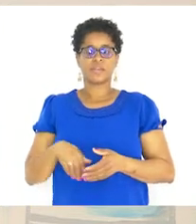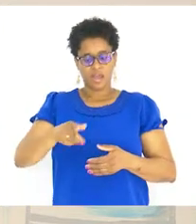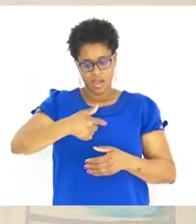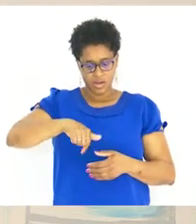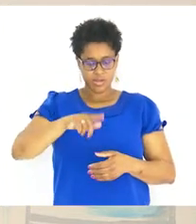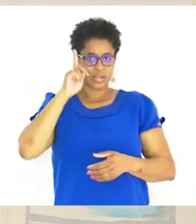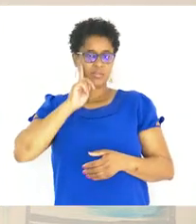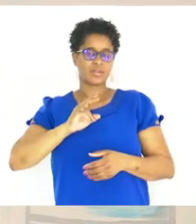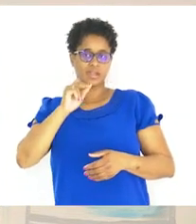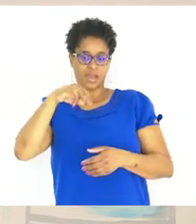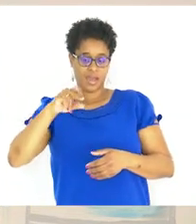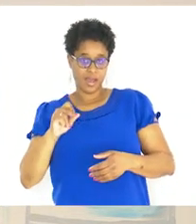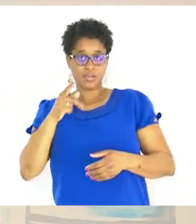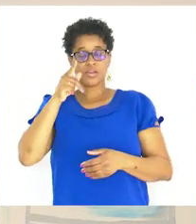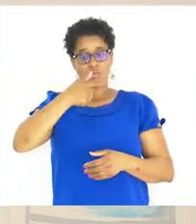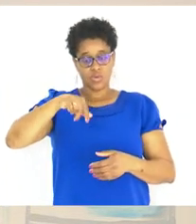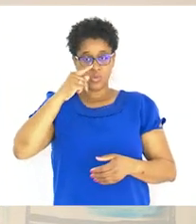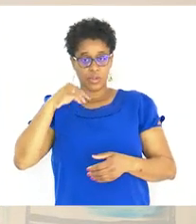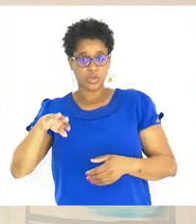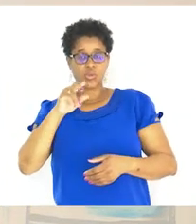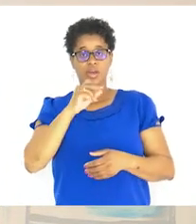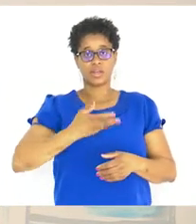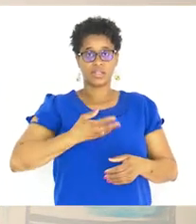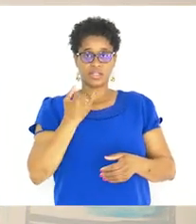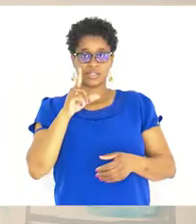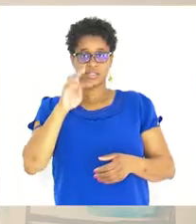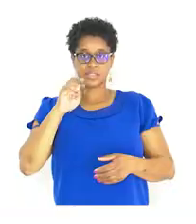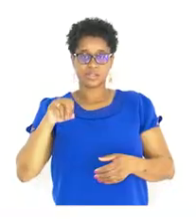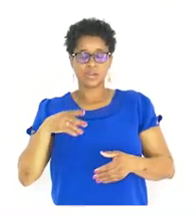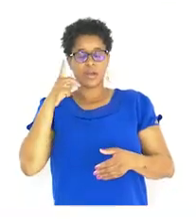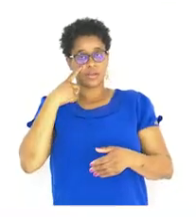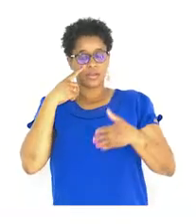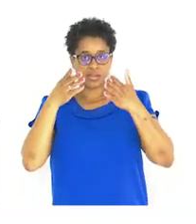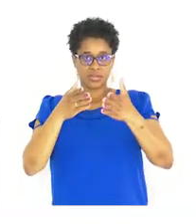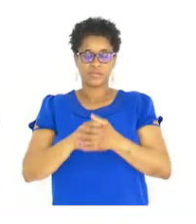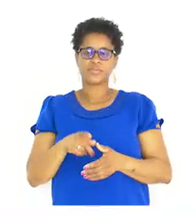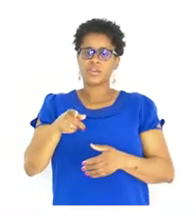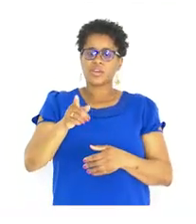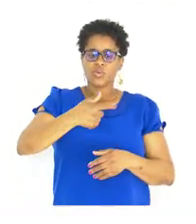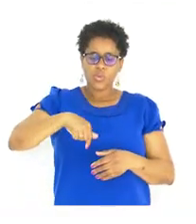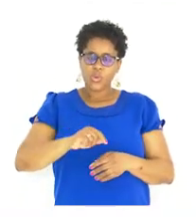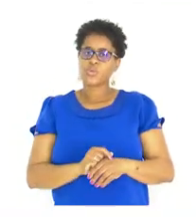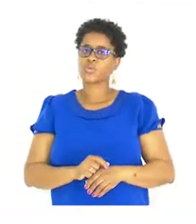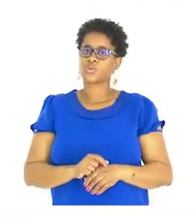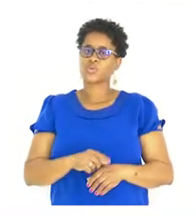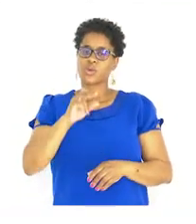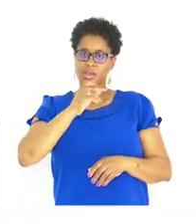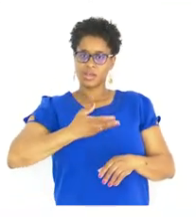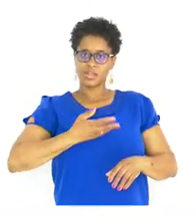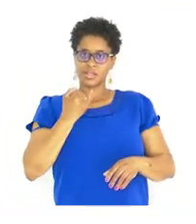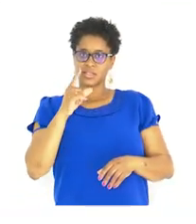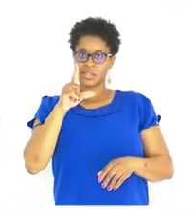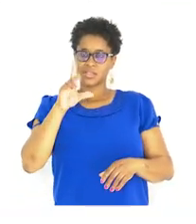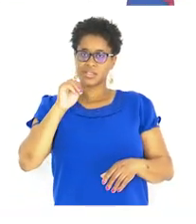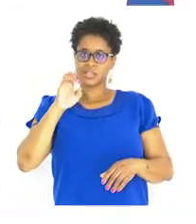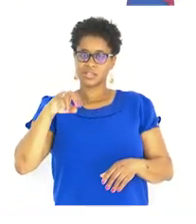nossa Ana E o nosso Adilson Atenção Temos aqui o nosso Adilson